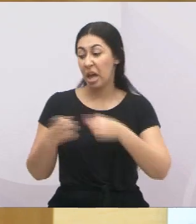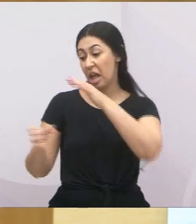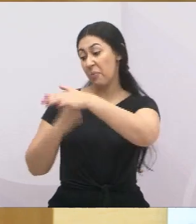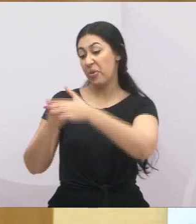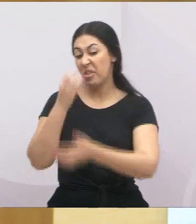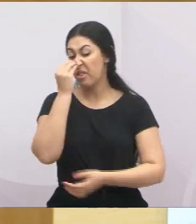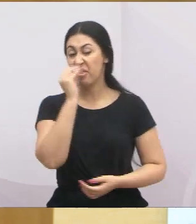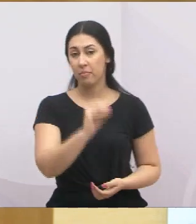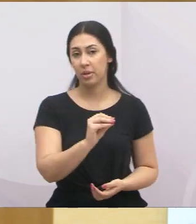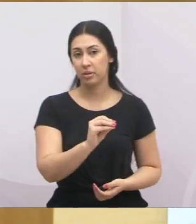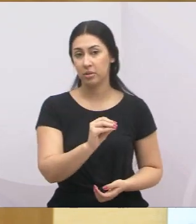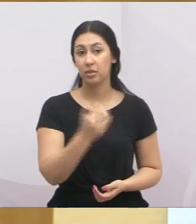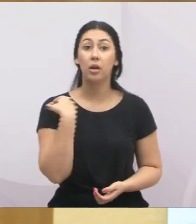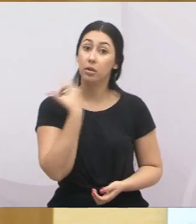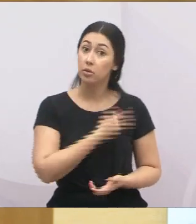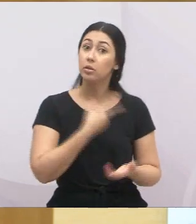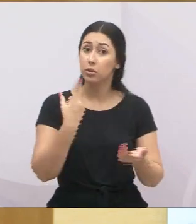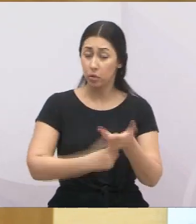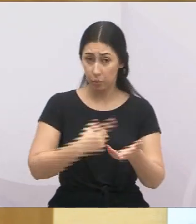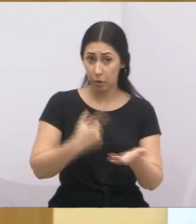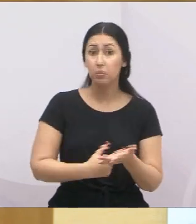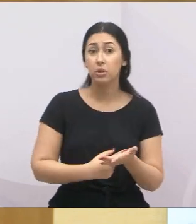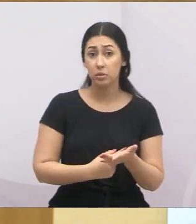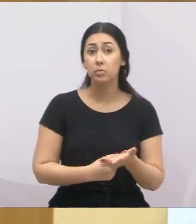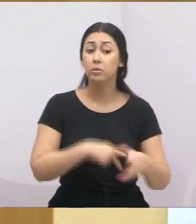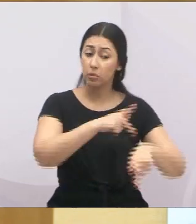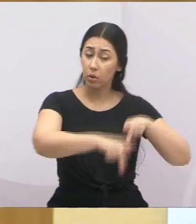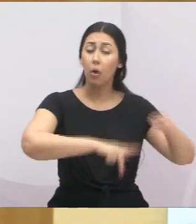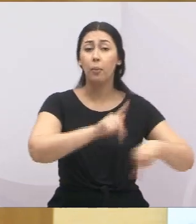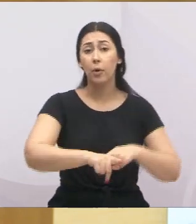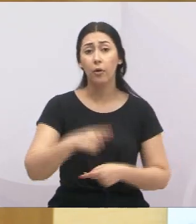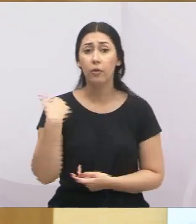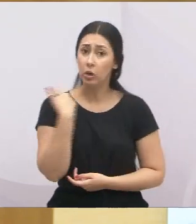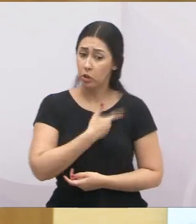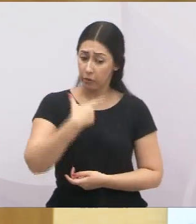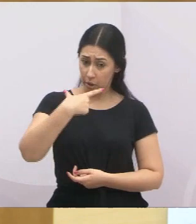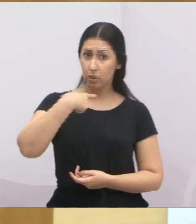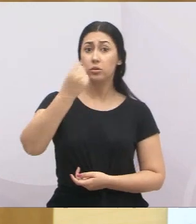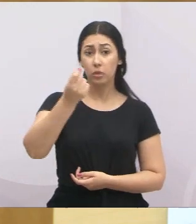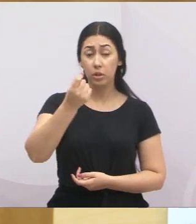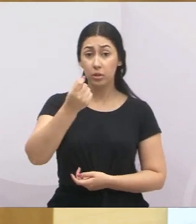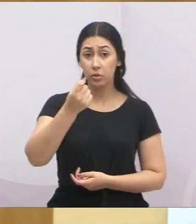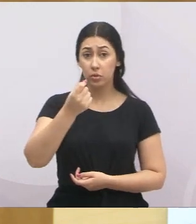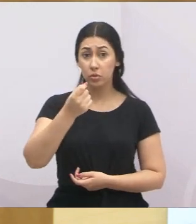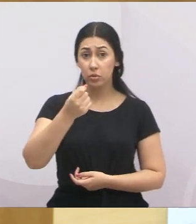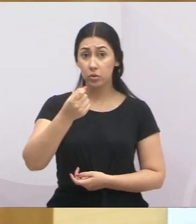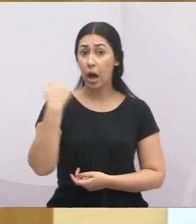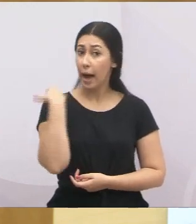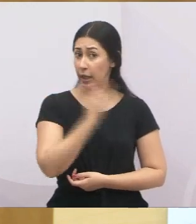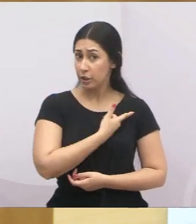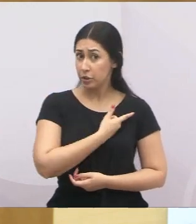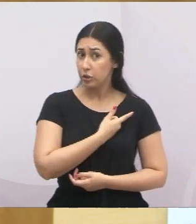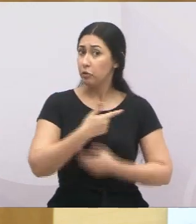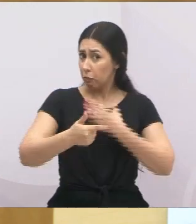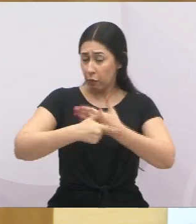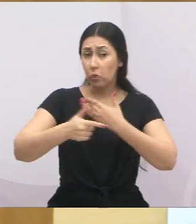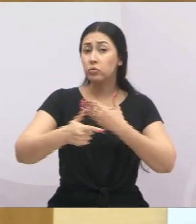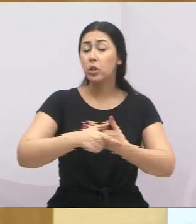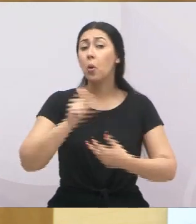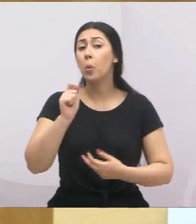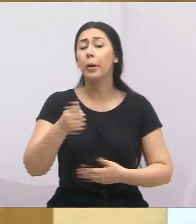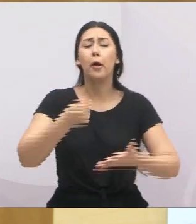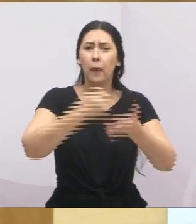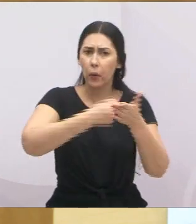não têm compromisso. E nós temos esse compromisso com o povo e com a população. Fomos eleitos para isso, e a obrigação nossa de estar aqui nessa casa é de